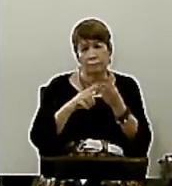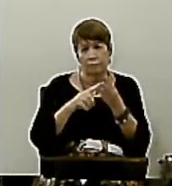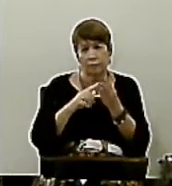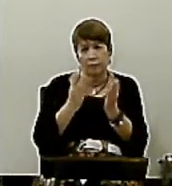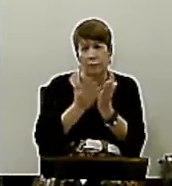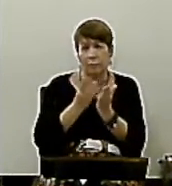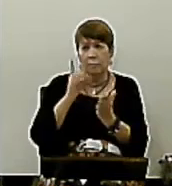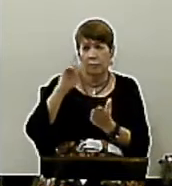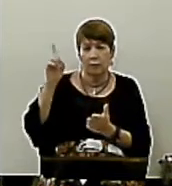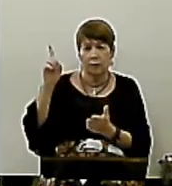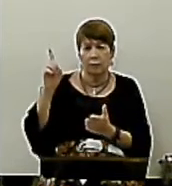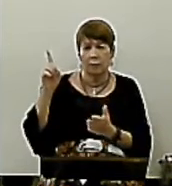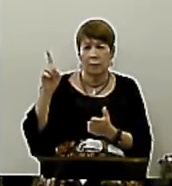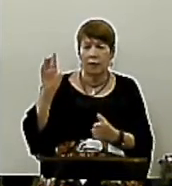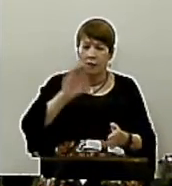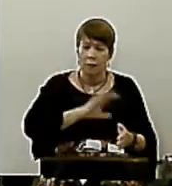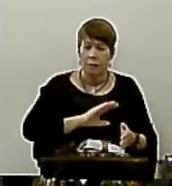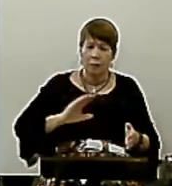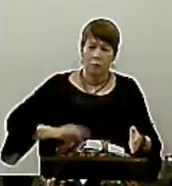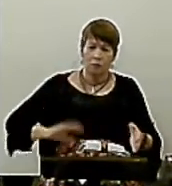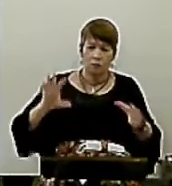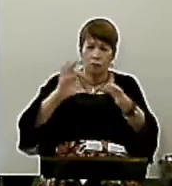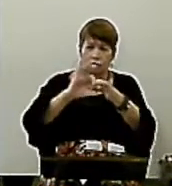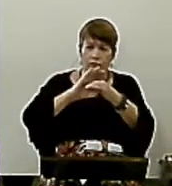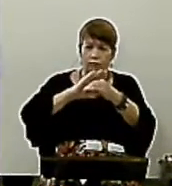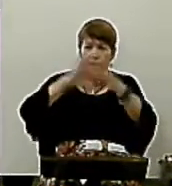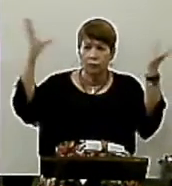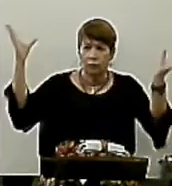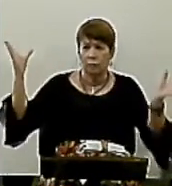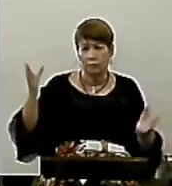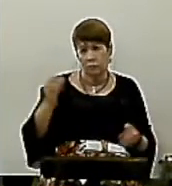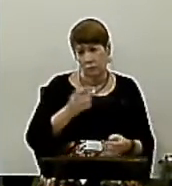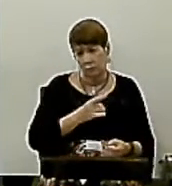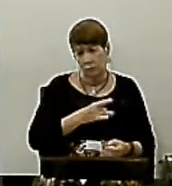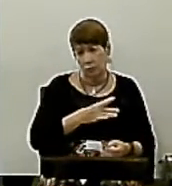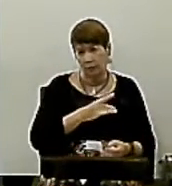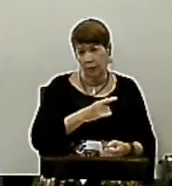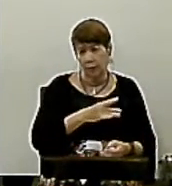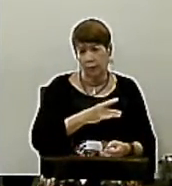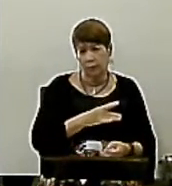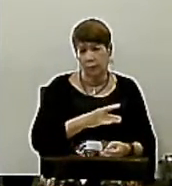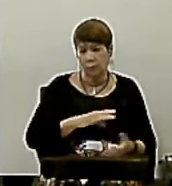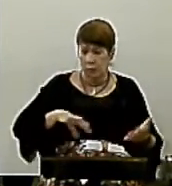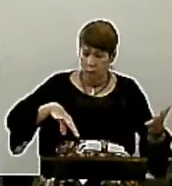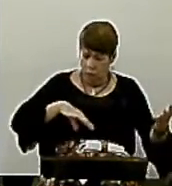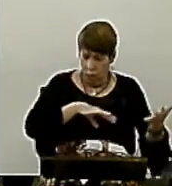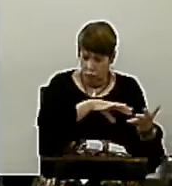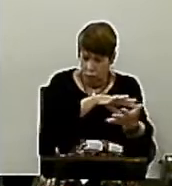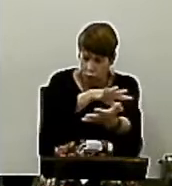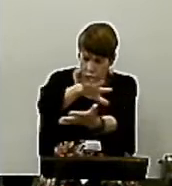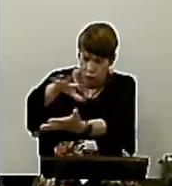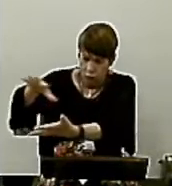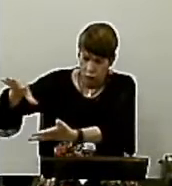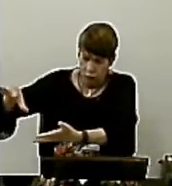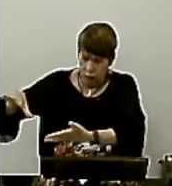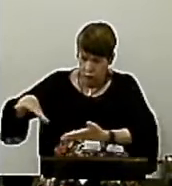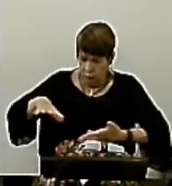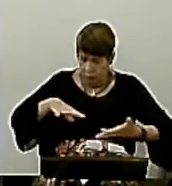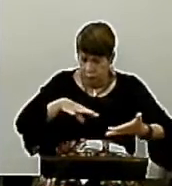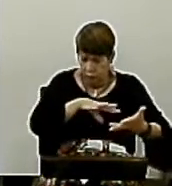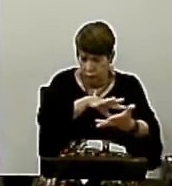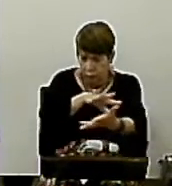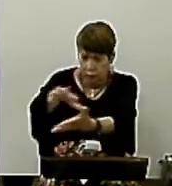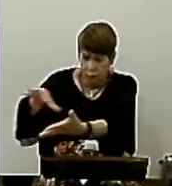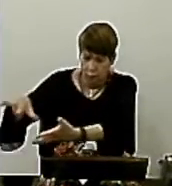a Bíblia diz que Cristo nos libertou do medo O mundo vive em torno do